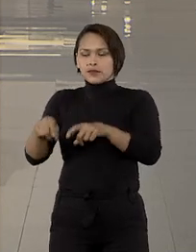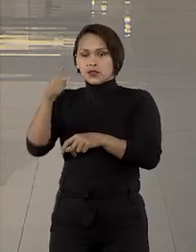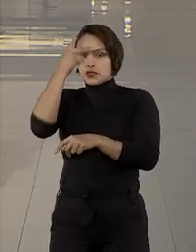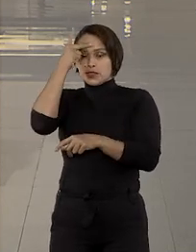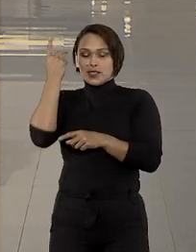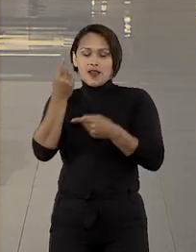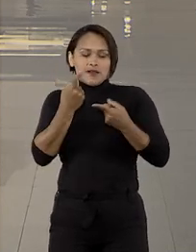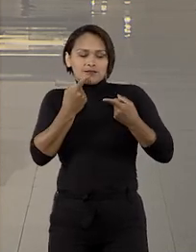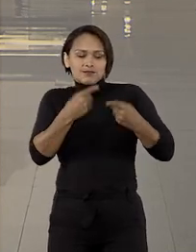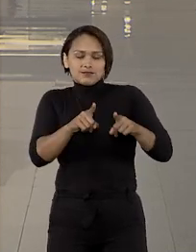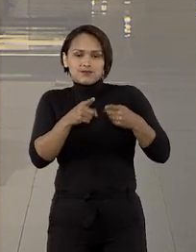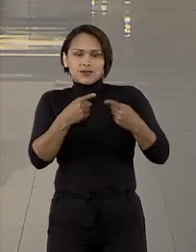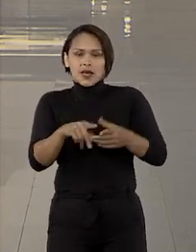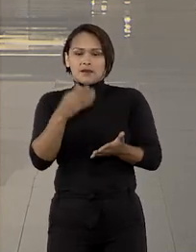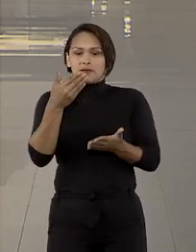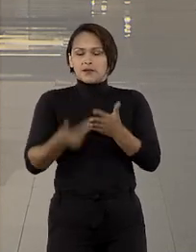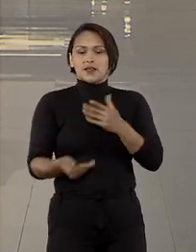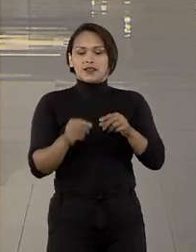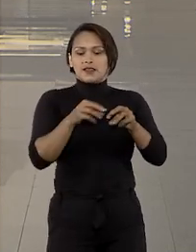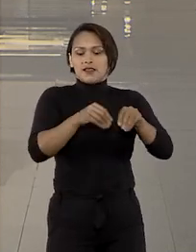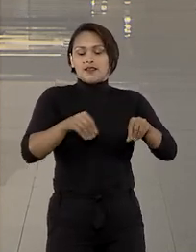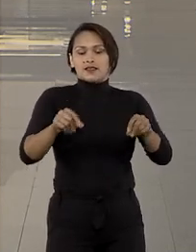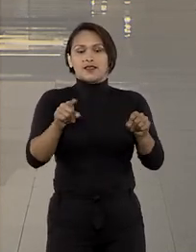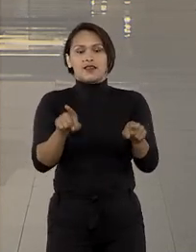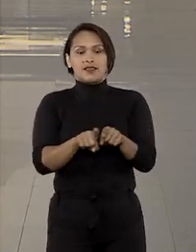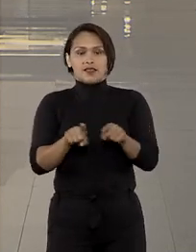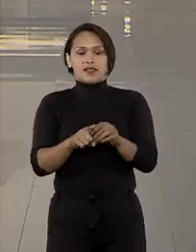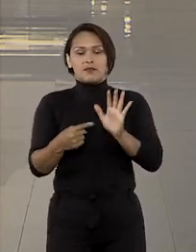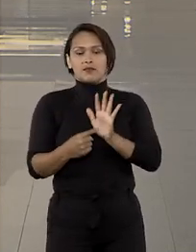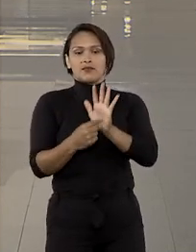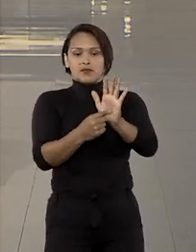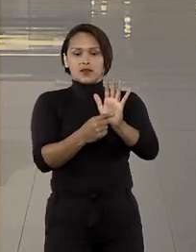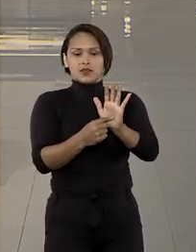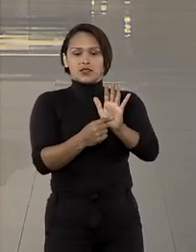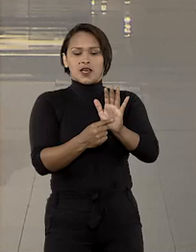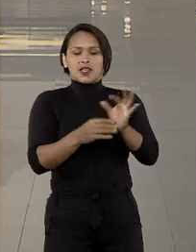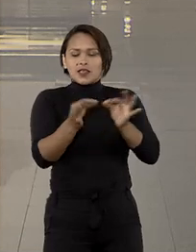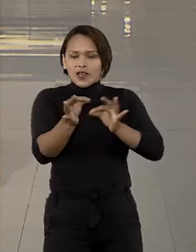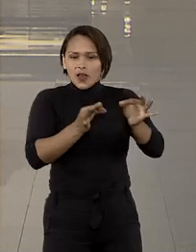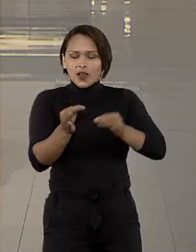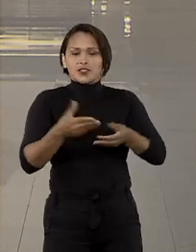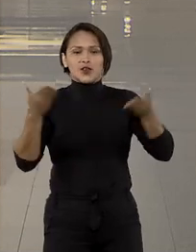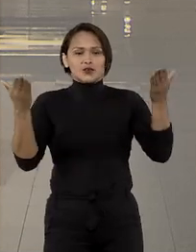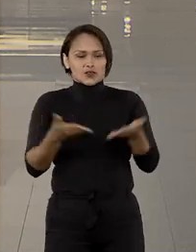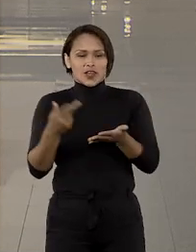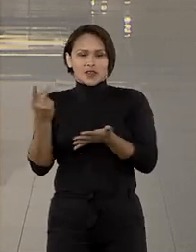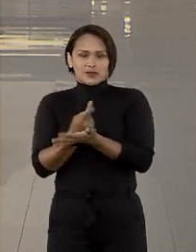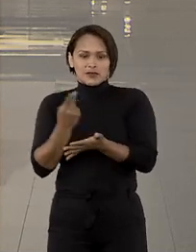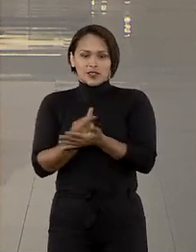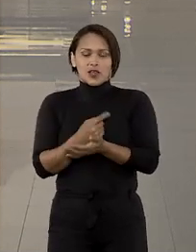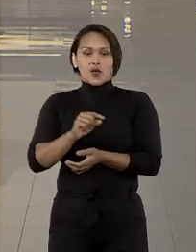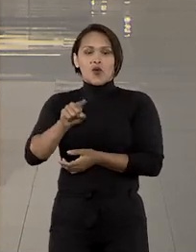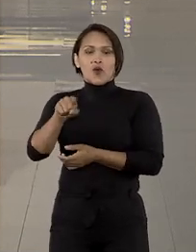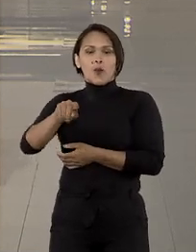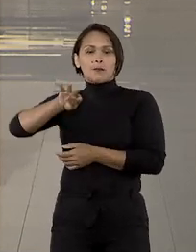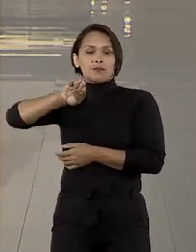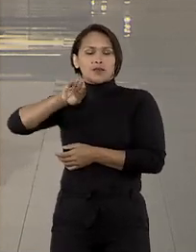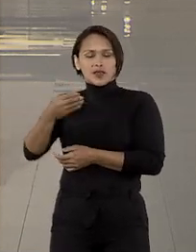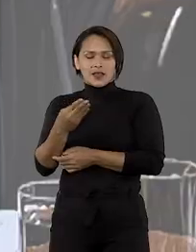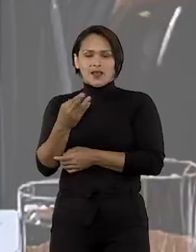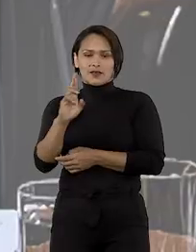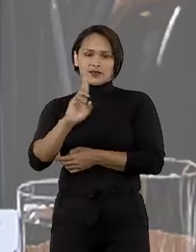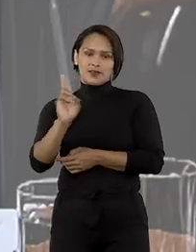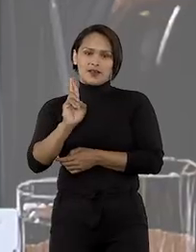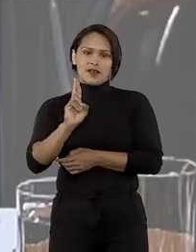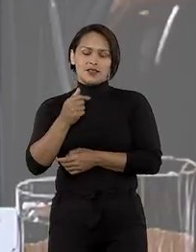ameaçados de perder a posse de suas terras. Foi apontado ainda que o esquema já teria movimentado ilicitamente mais de um bilhão de